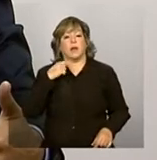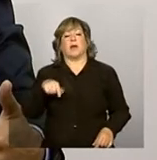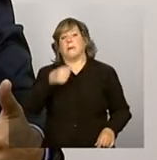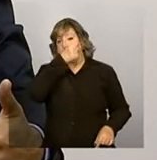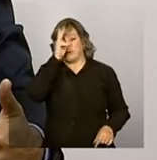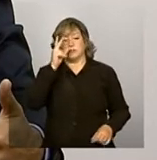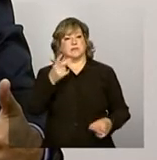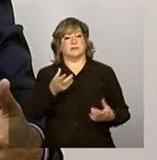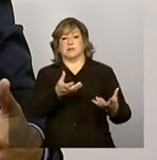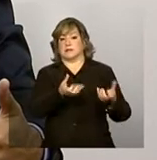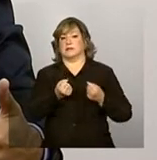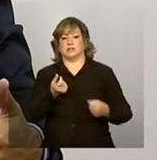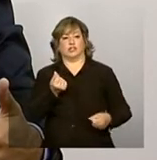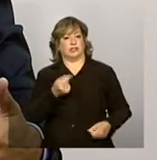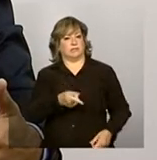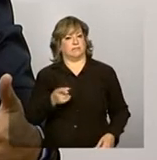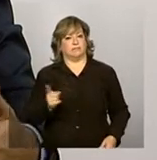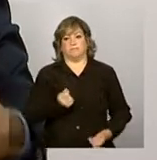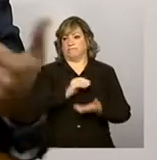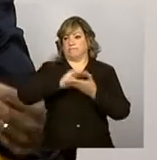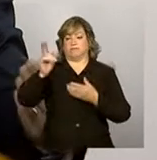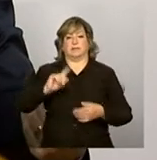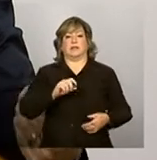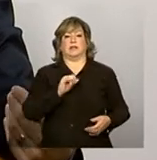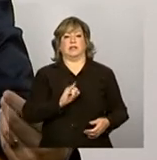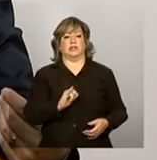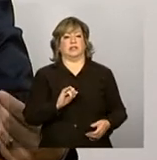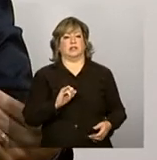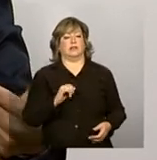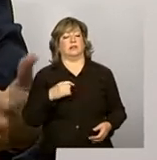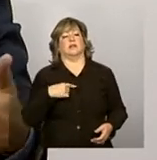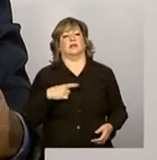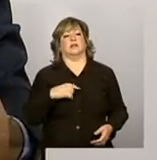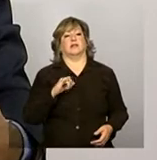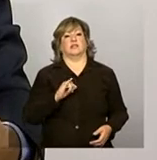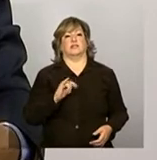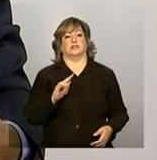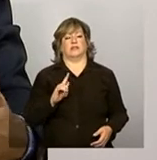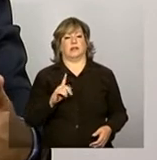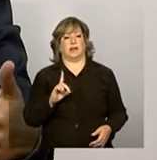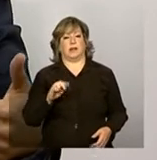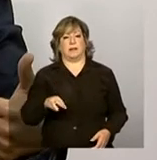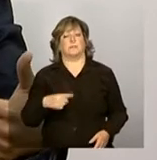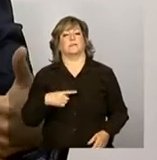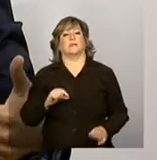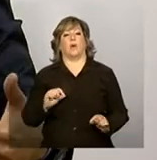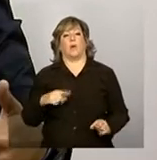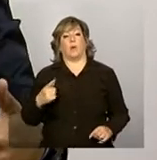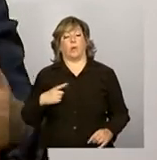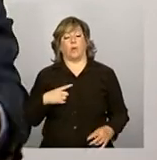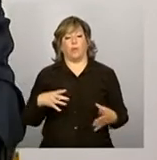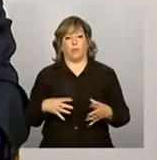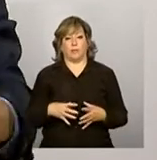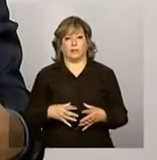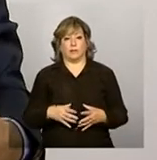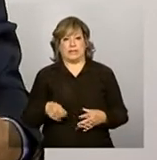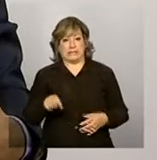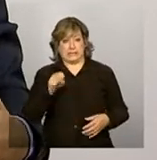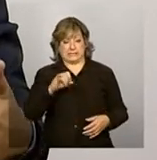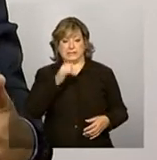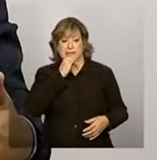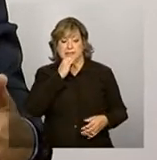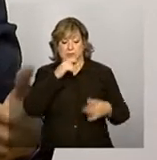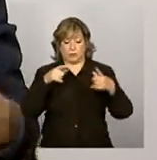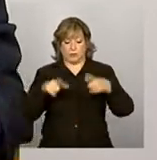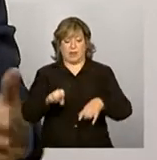receber os recursos do IGD-M ou o Estado do IGDE. Do mesmo jeito que se a localidade ou o Estado